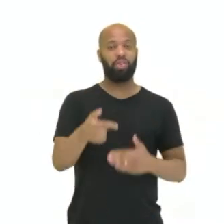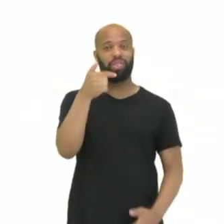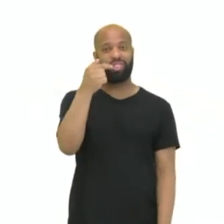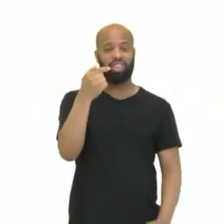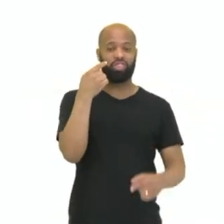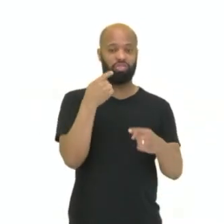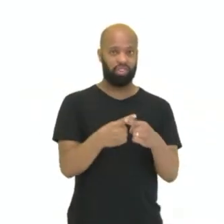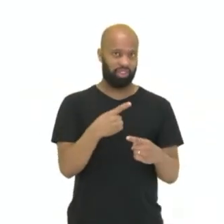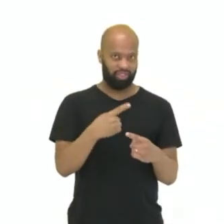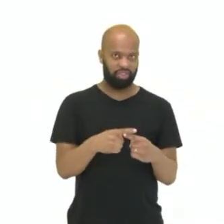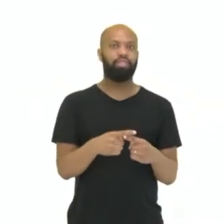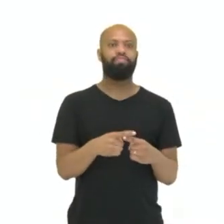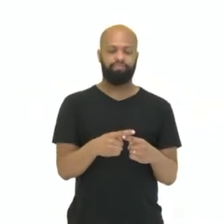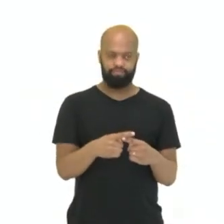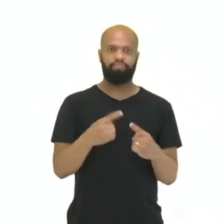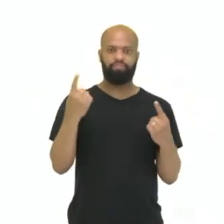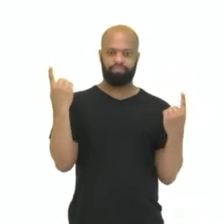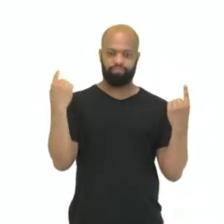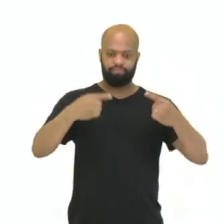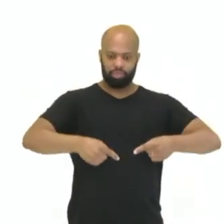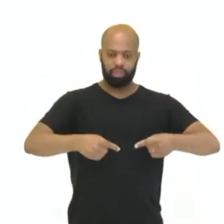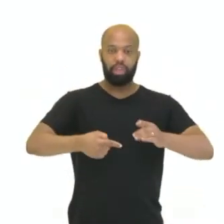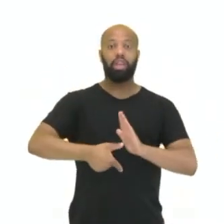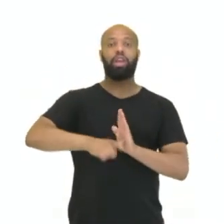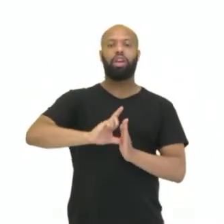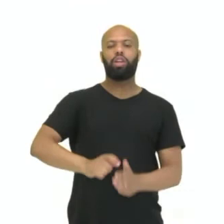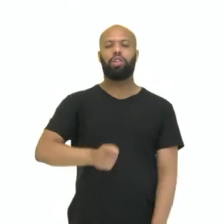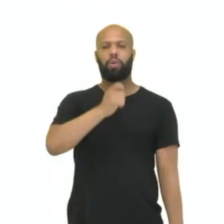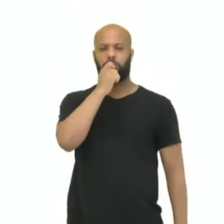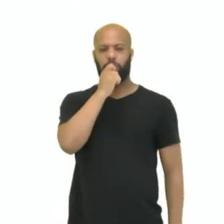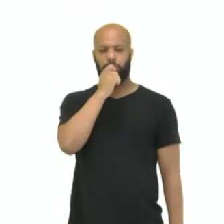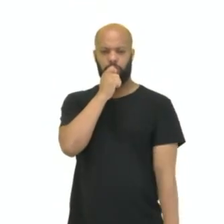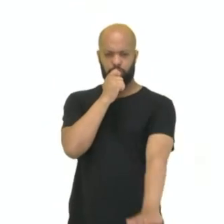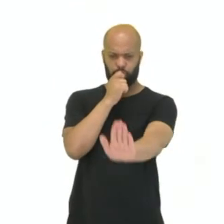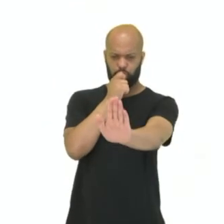no título mundial, antes do árbitro interromper a luta.